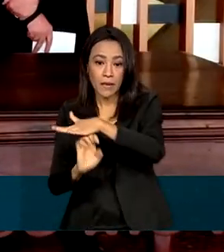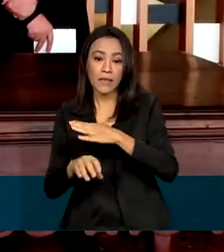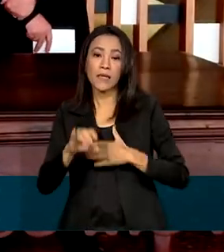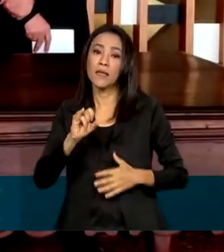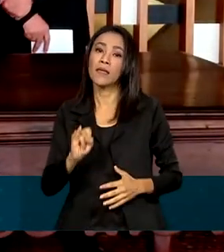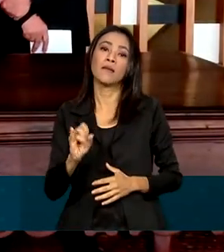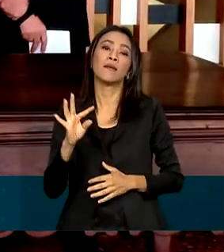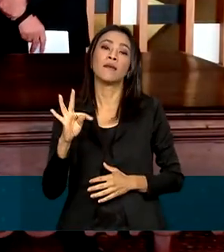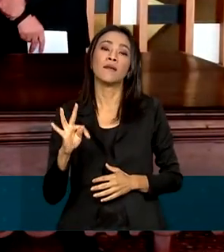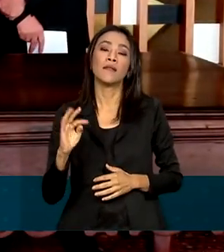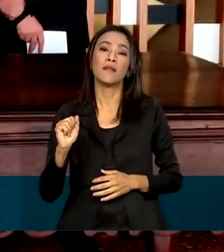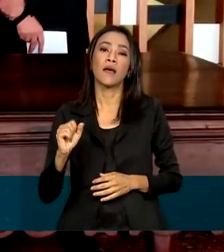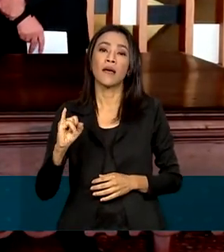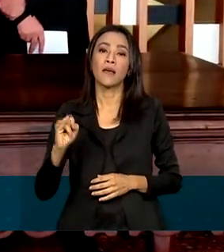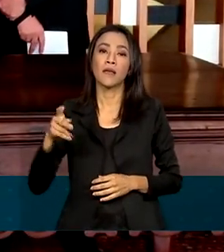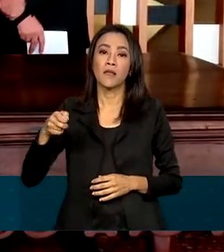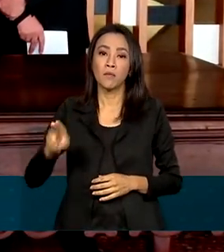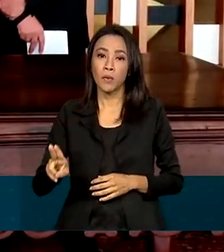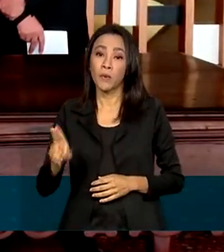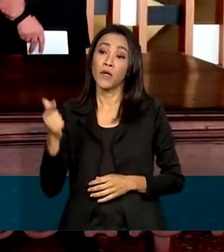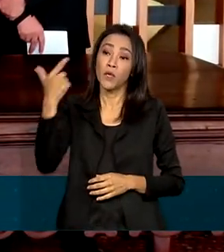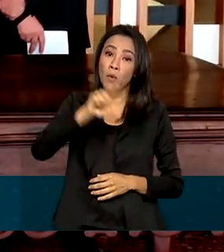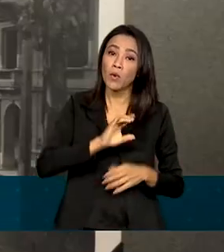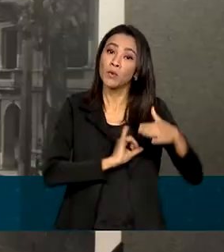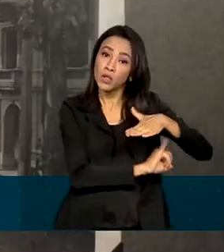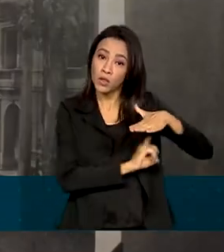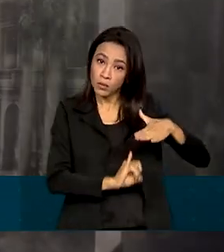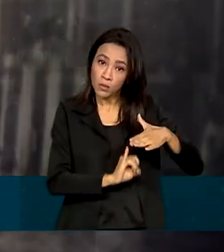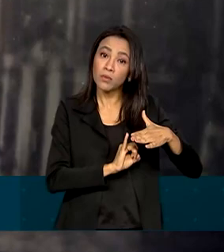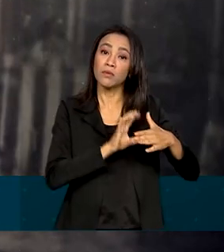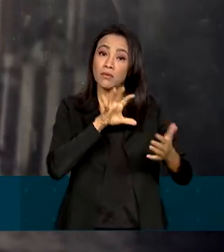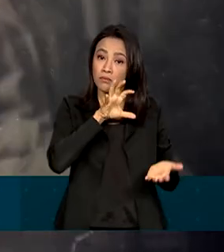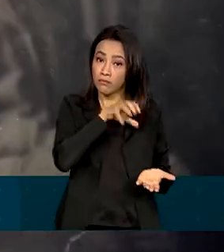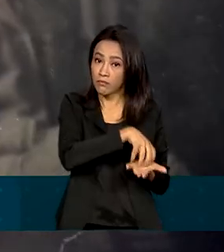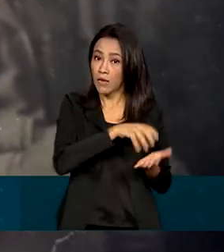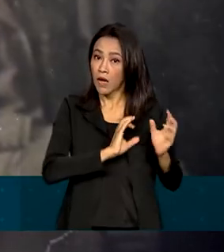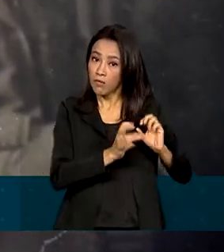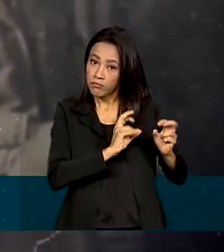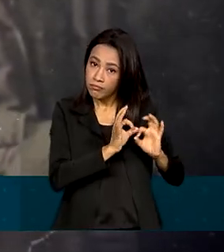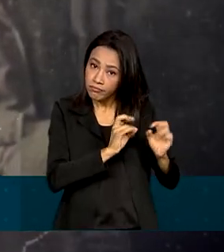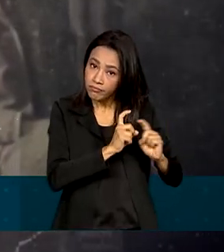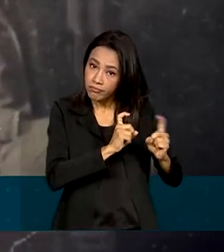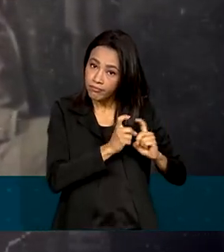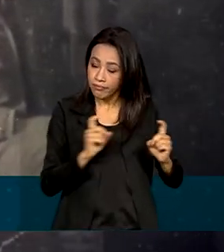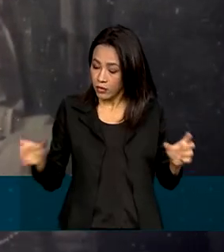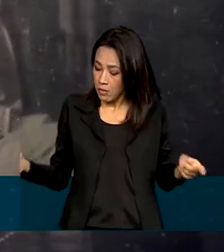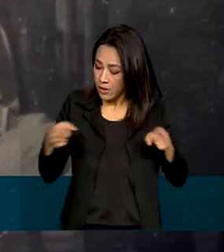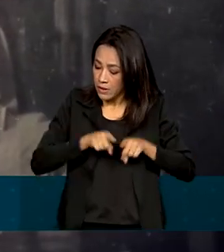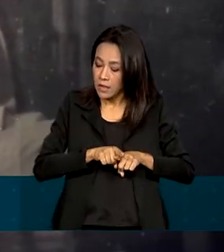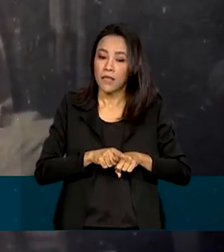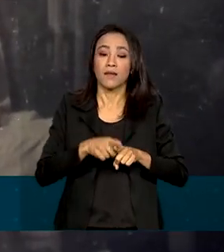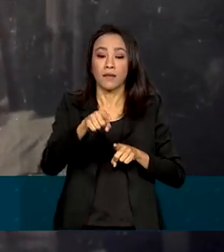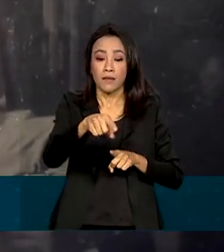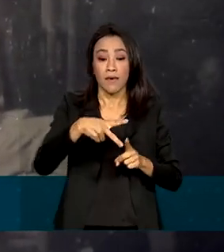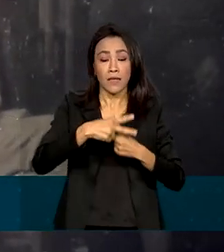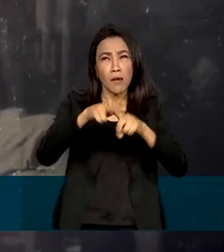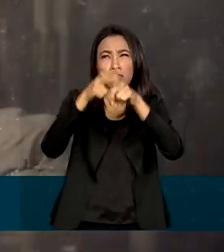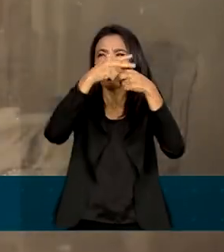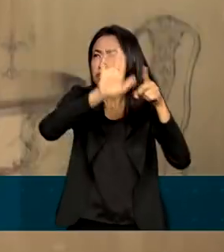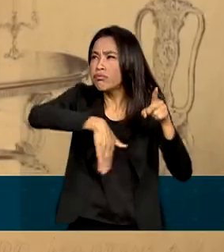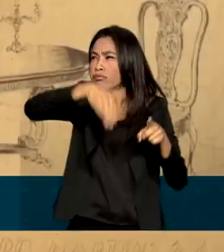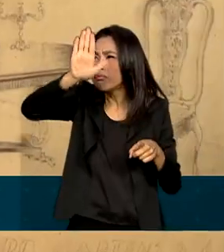e administradas pelo Instituto Pedra. O acervo do museu também passará por mudanças, mas essas digitais.